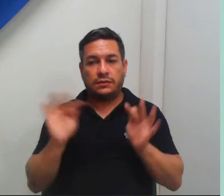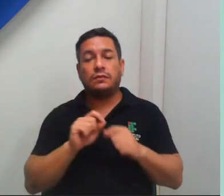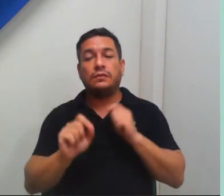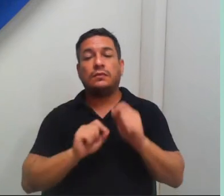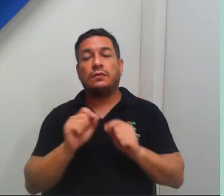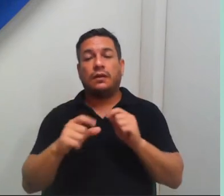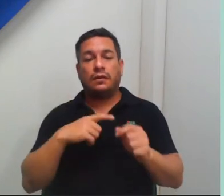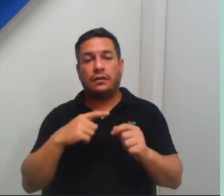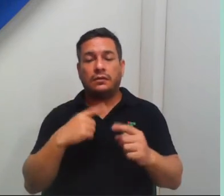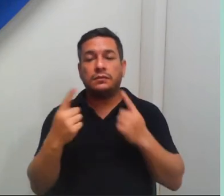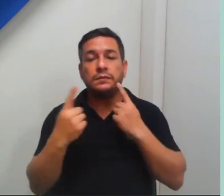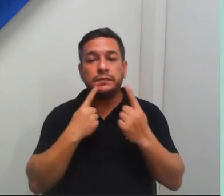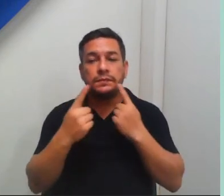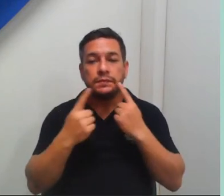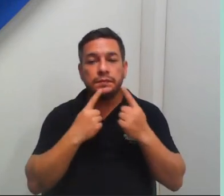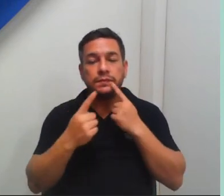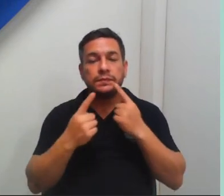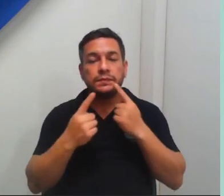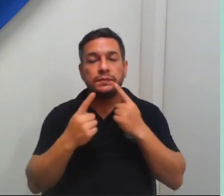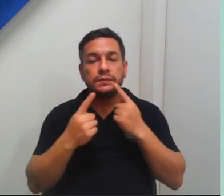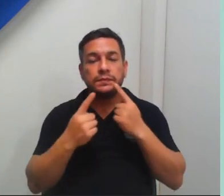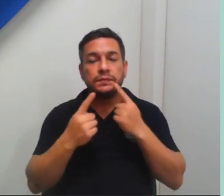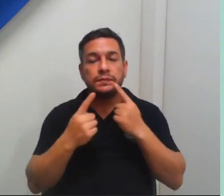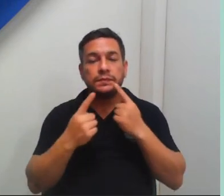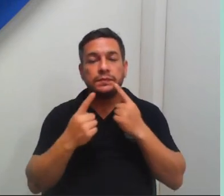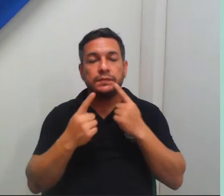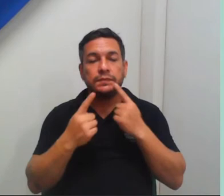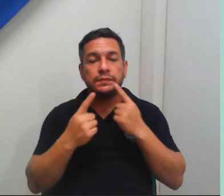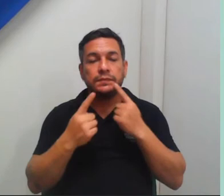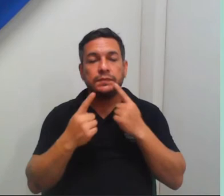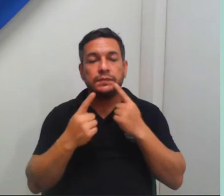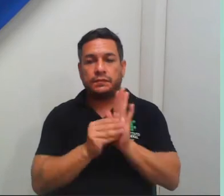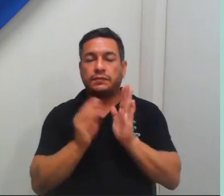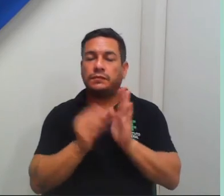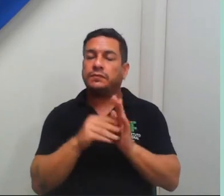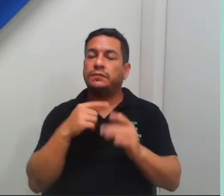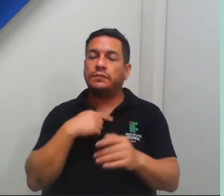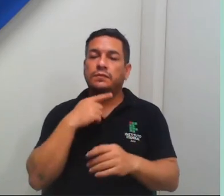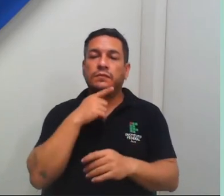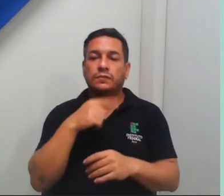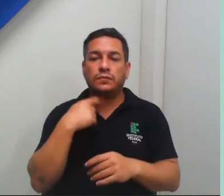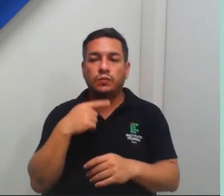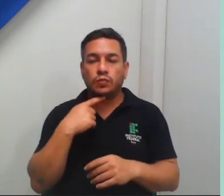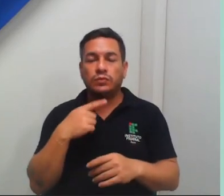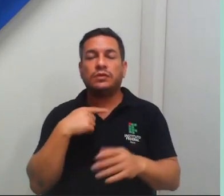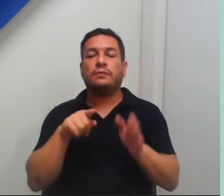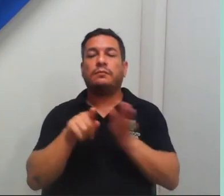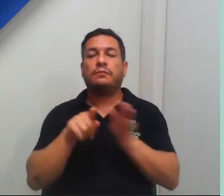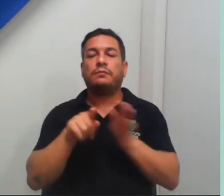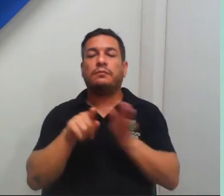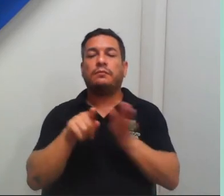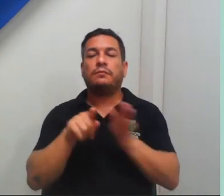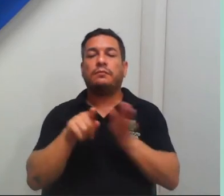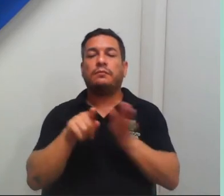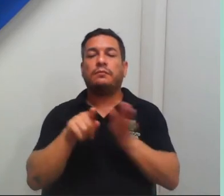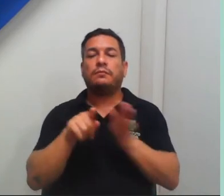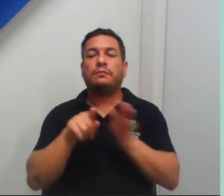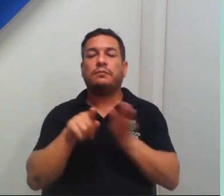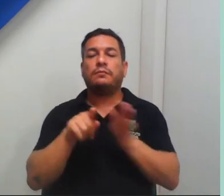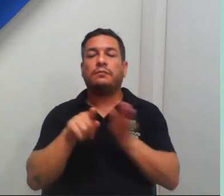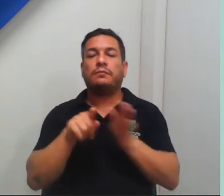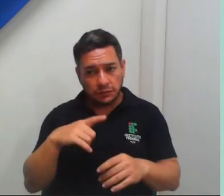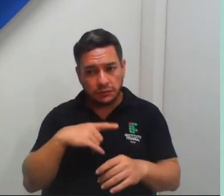algumas, algumas contribuições, questionamentos, questionamentos ou perguntas, caso seja necessário,